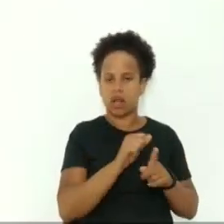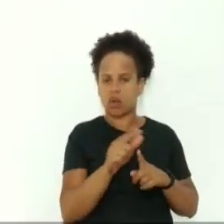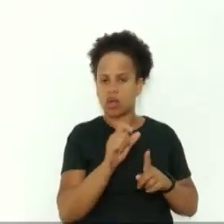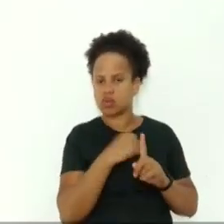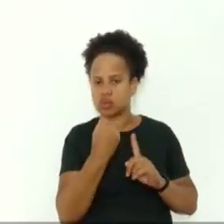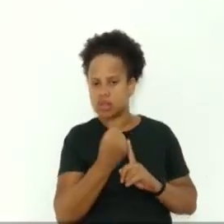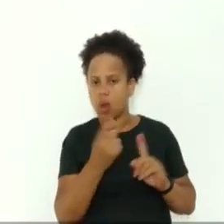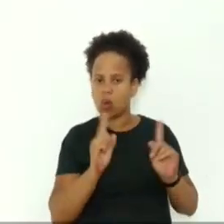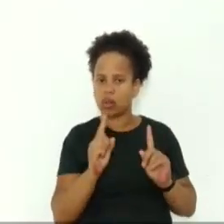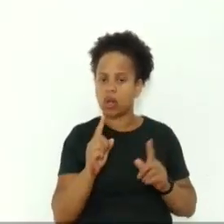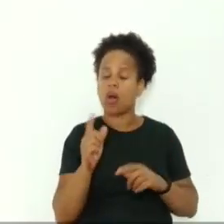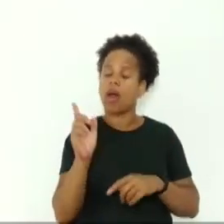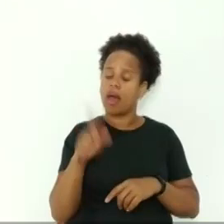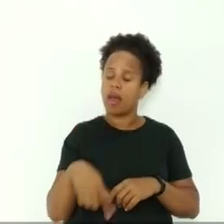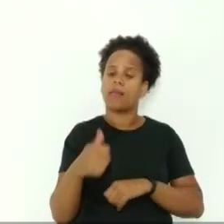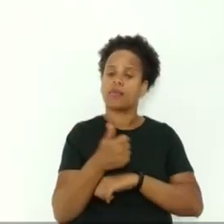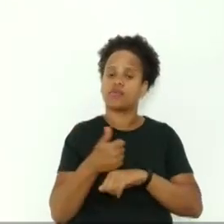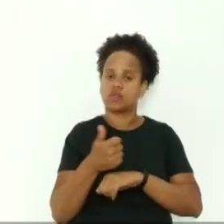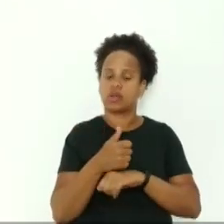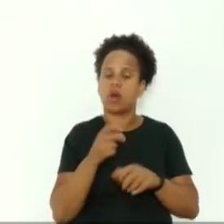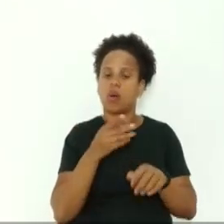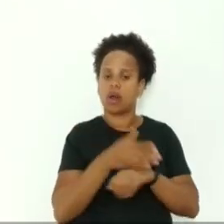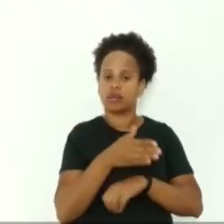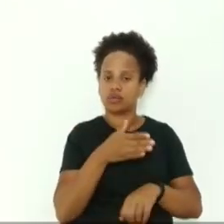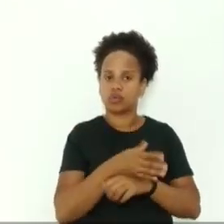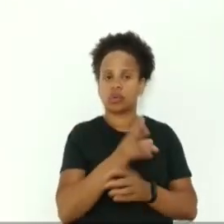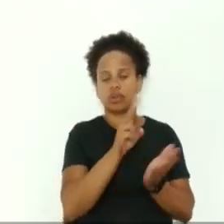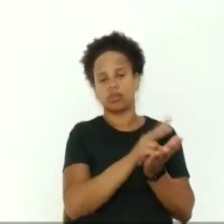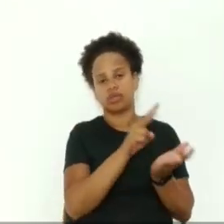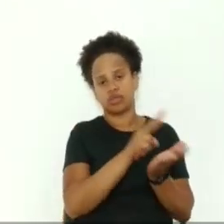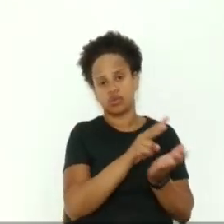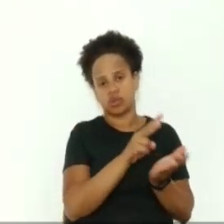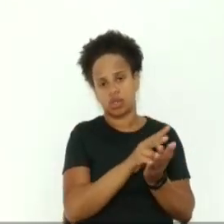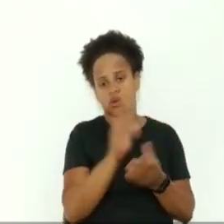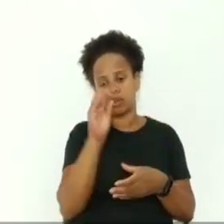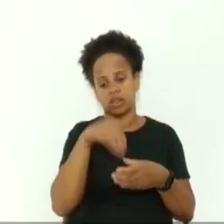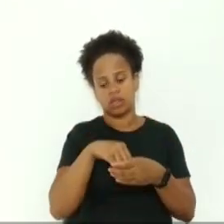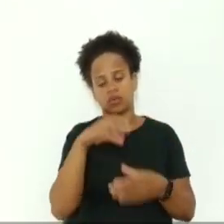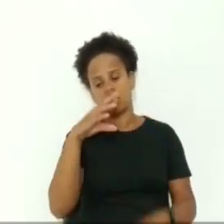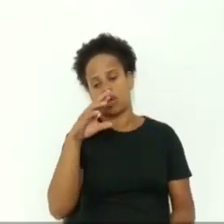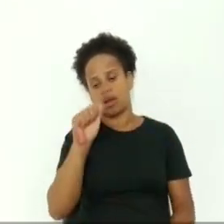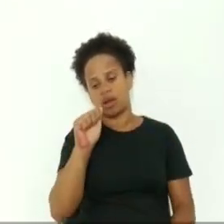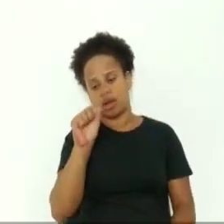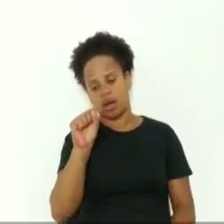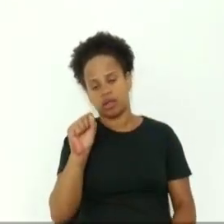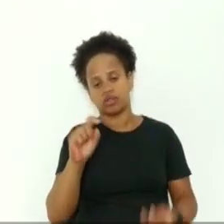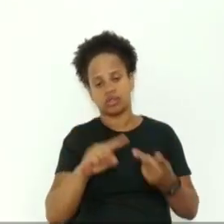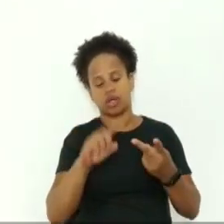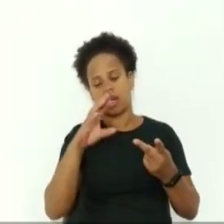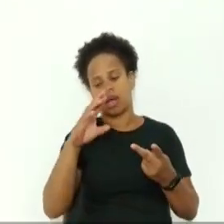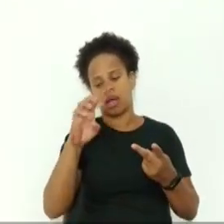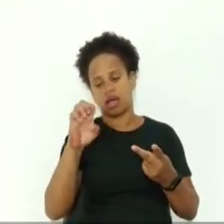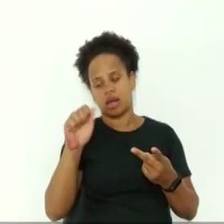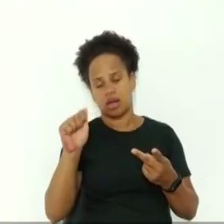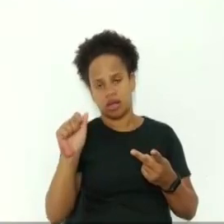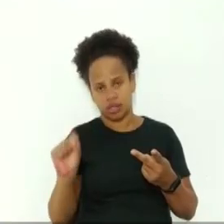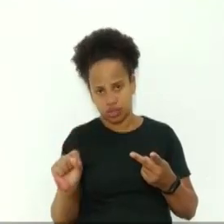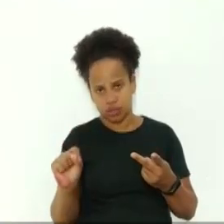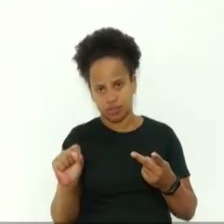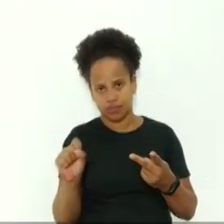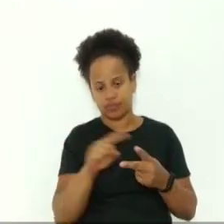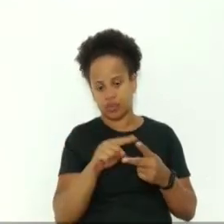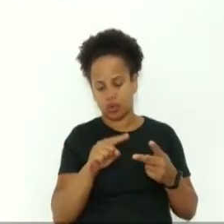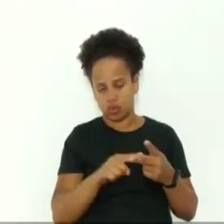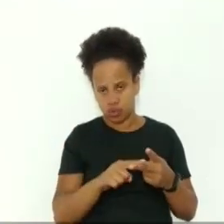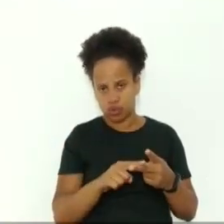atuam na política da assistência social dentro dos CRAS e dos CREAS, que são os centros de referência da assistência social e os centros